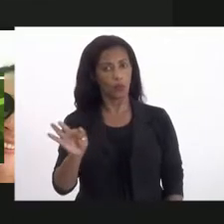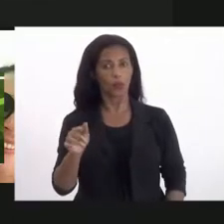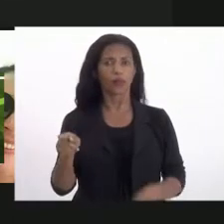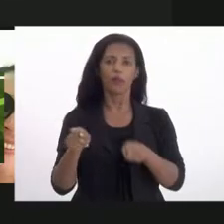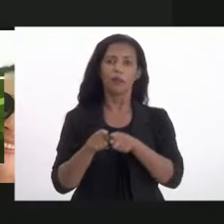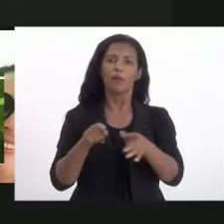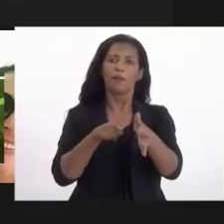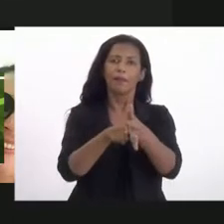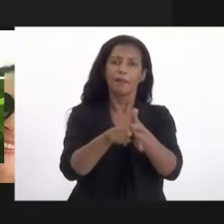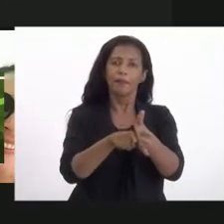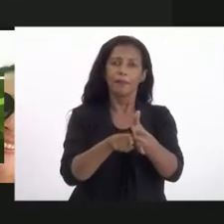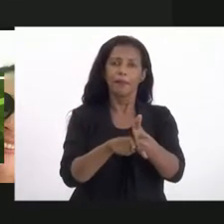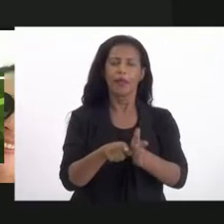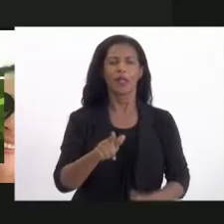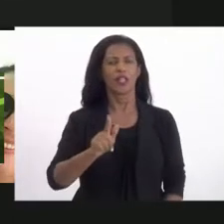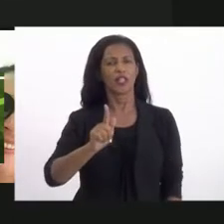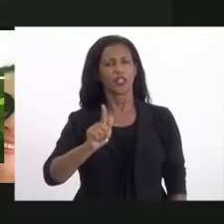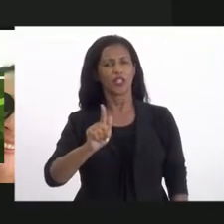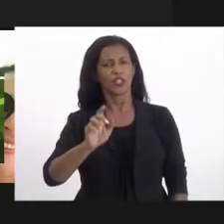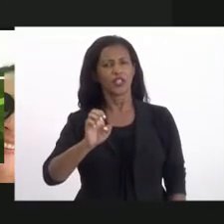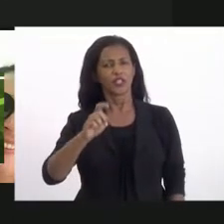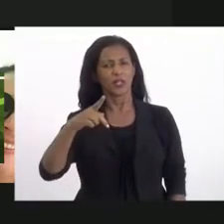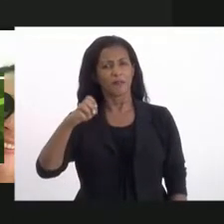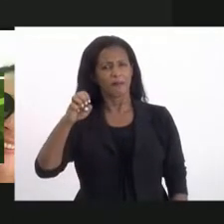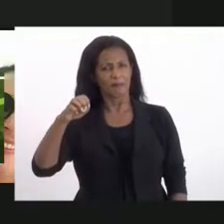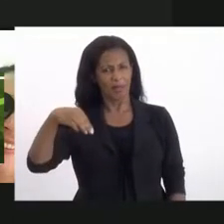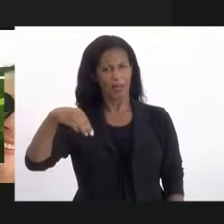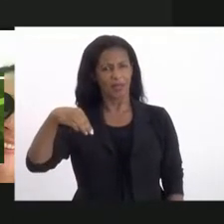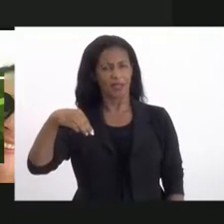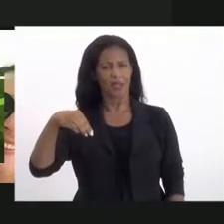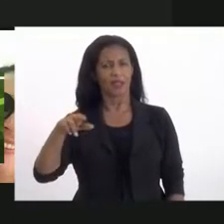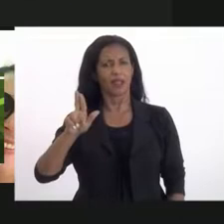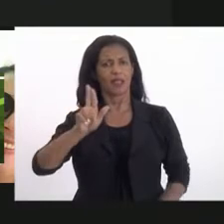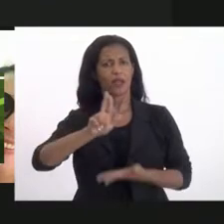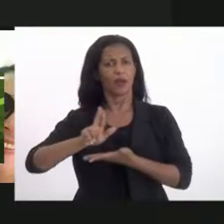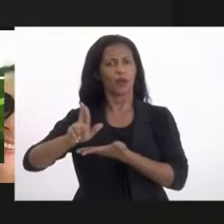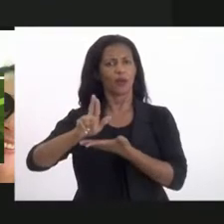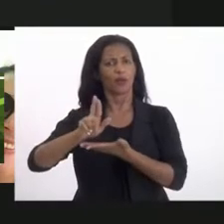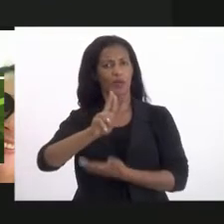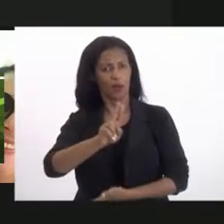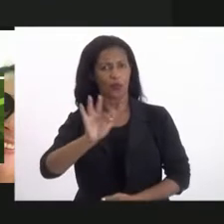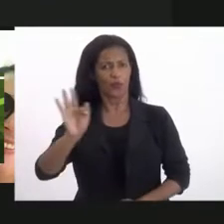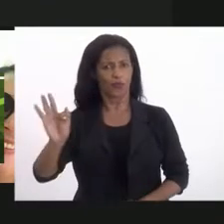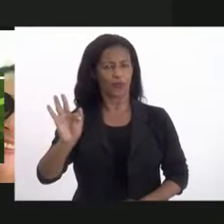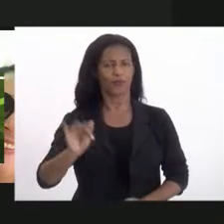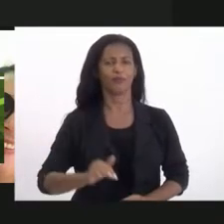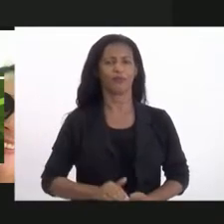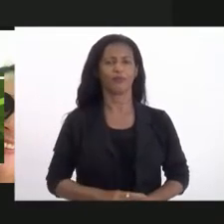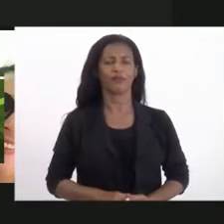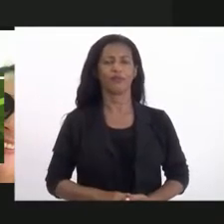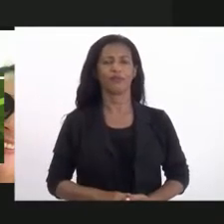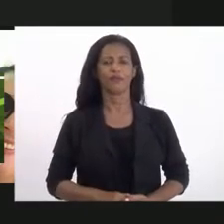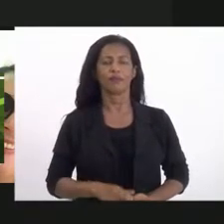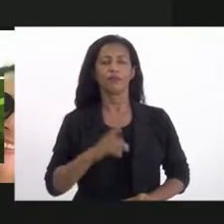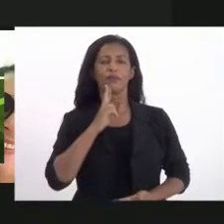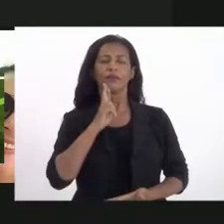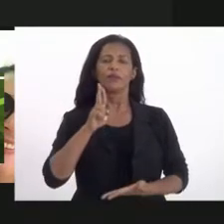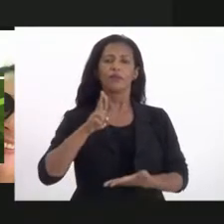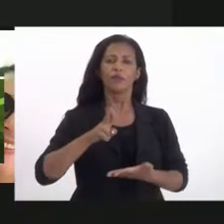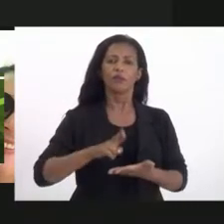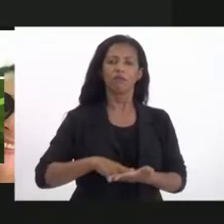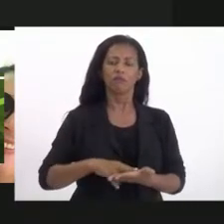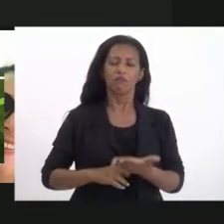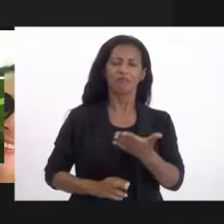pesquisadora do GPEM, também na Universidade Federal Fluminense. O reconhecimento